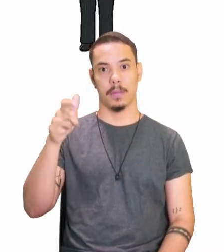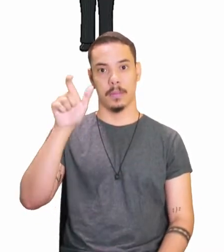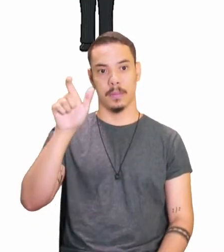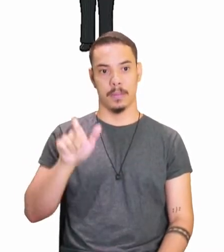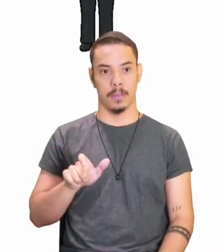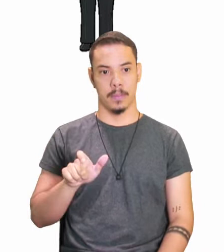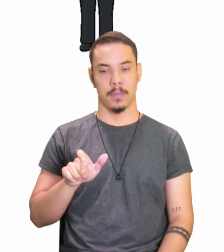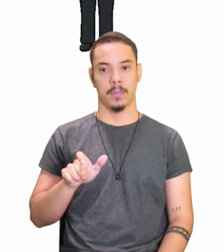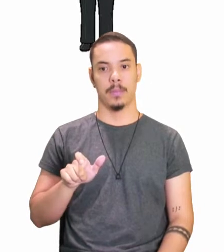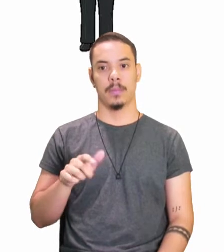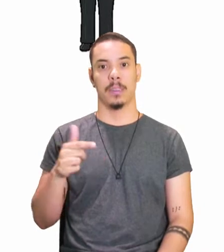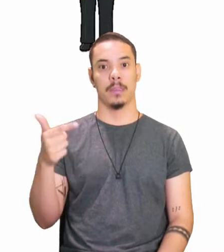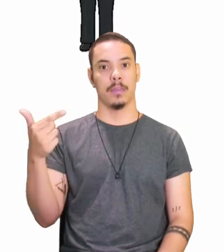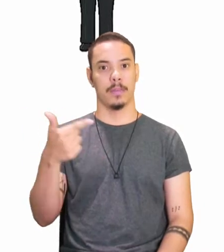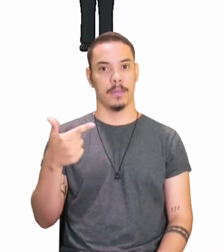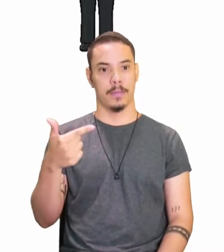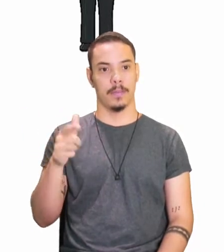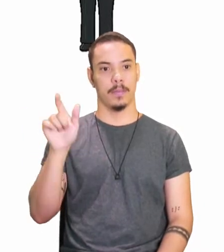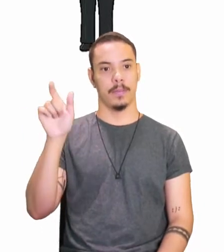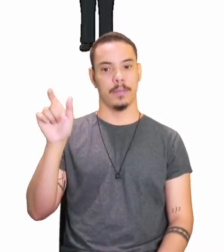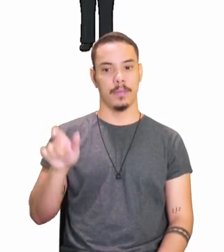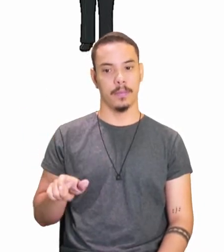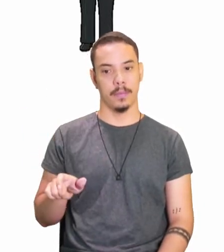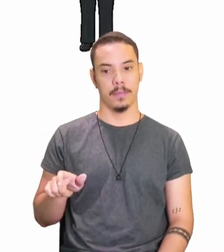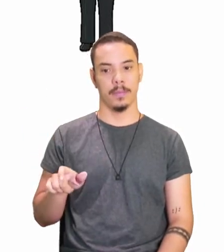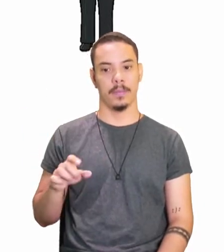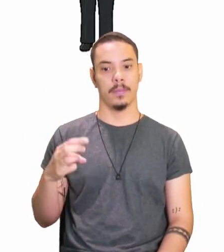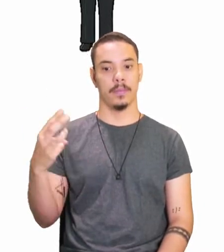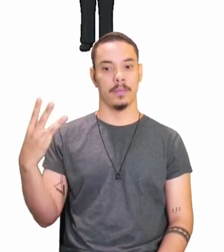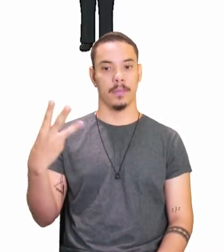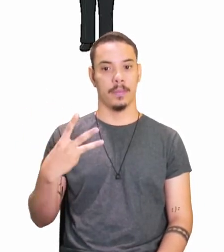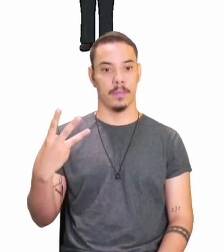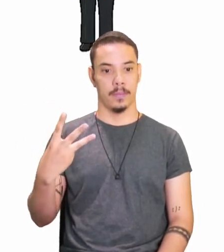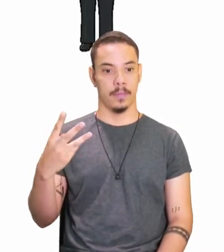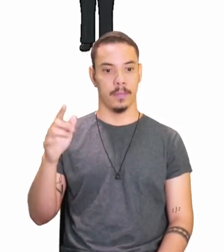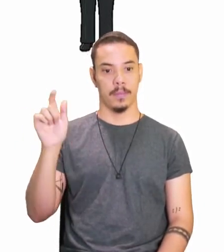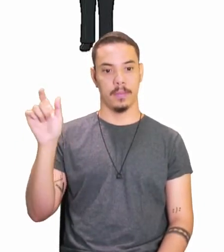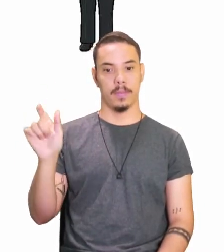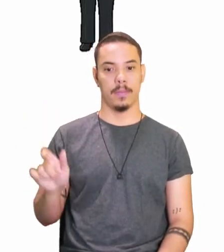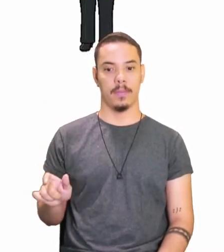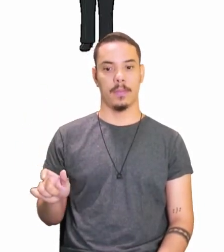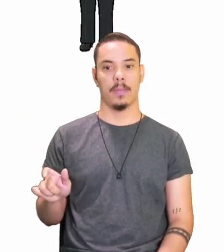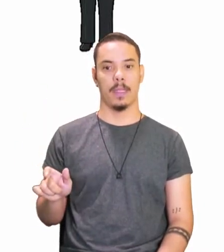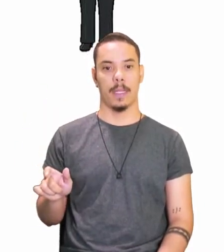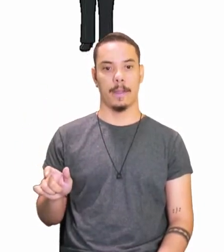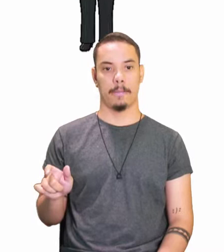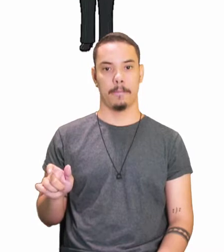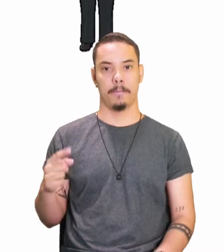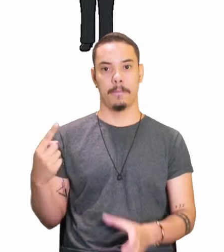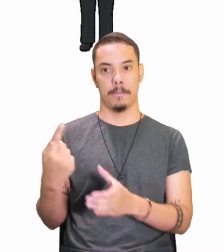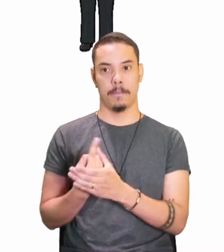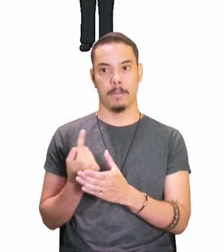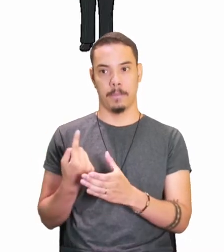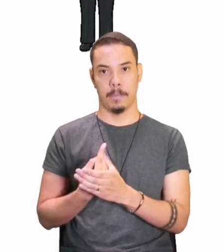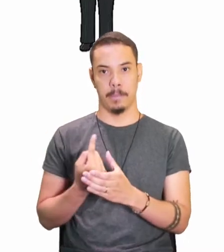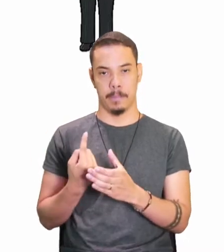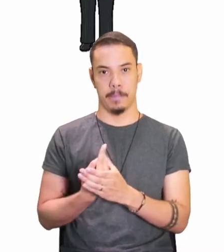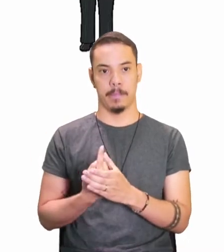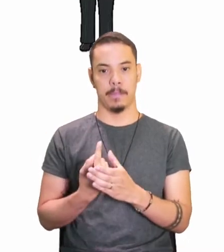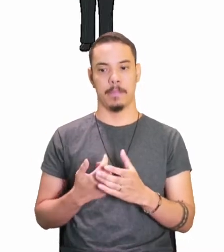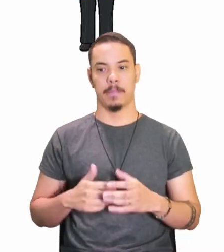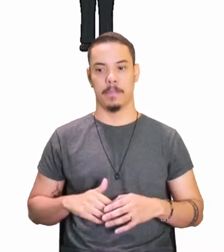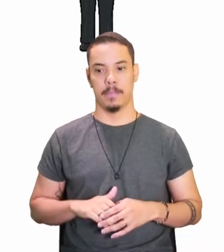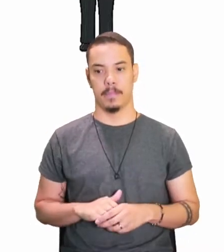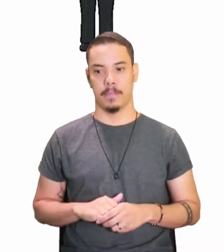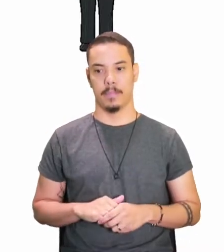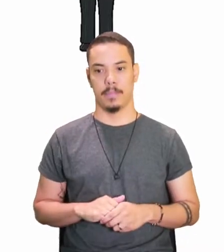singular, a segunda pessoa do singular, e a terceira pessoa do singular. Belezinha?